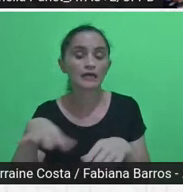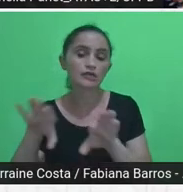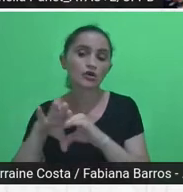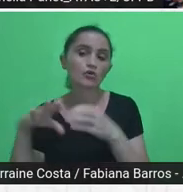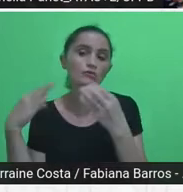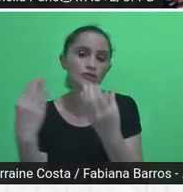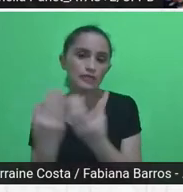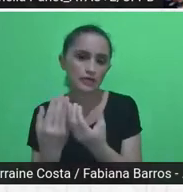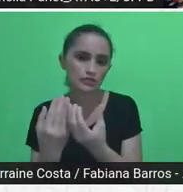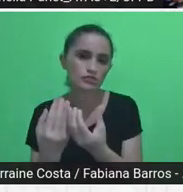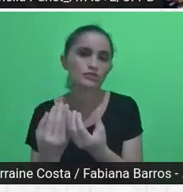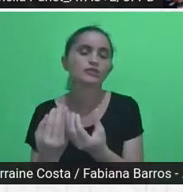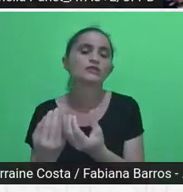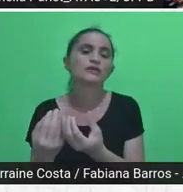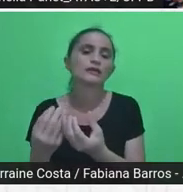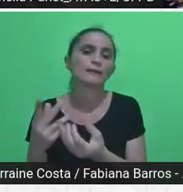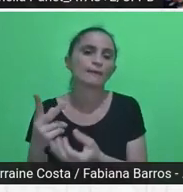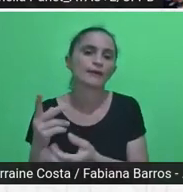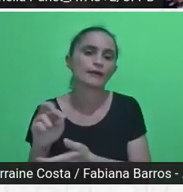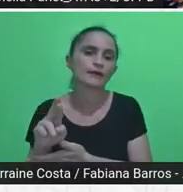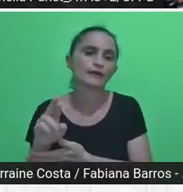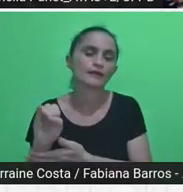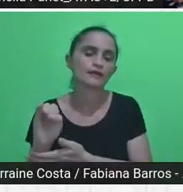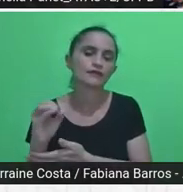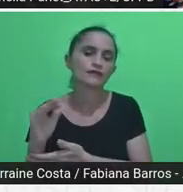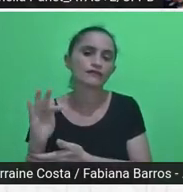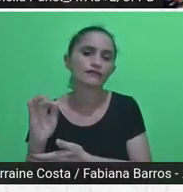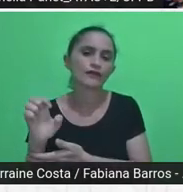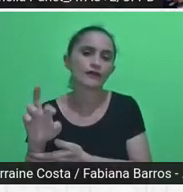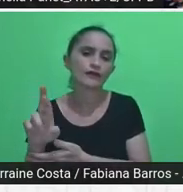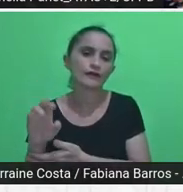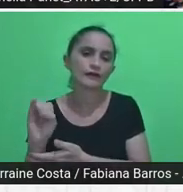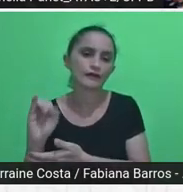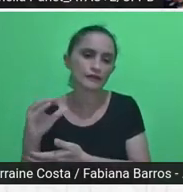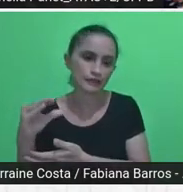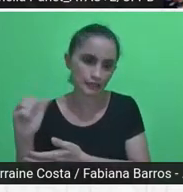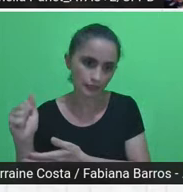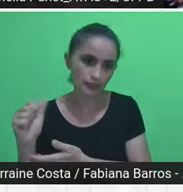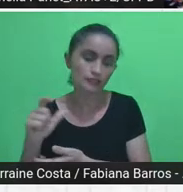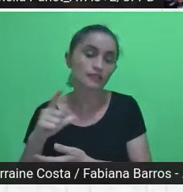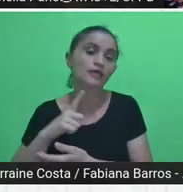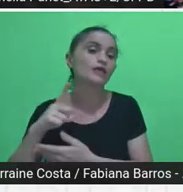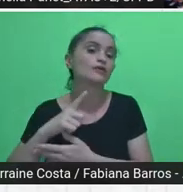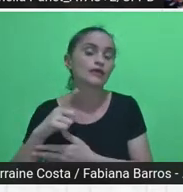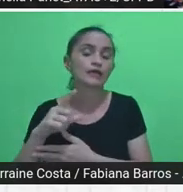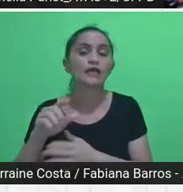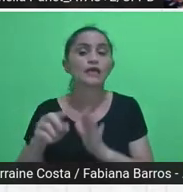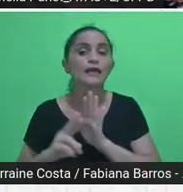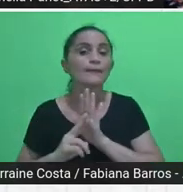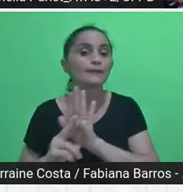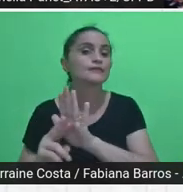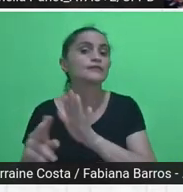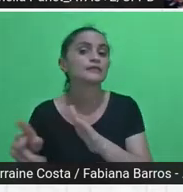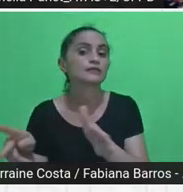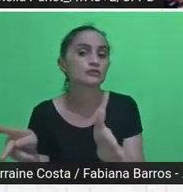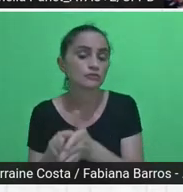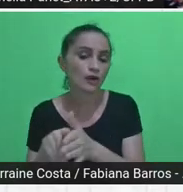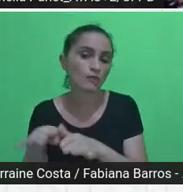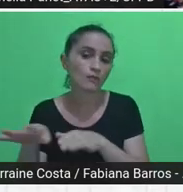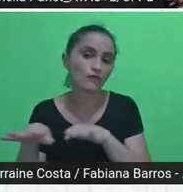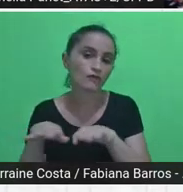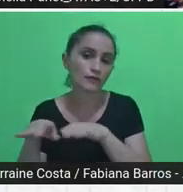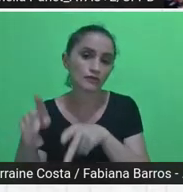contribuições de pessoas representantes dos movimentos populares que também contribuíram com a formação